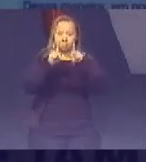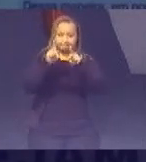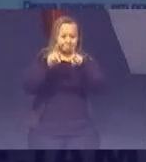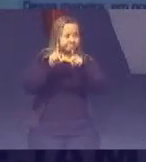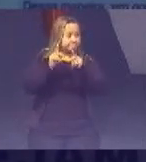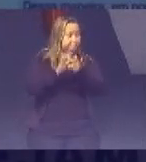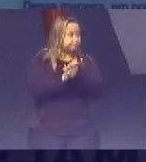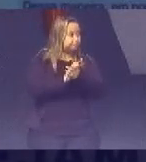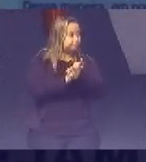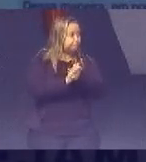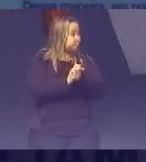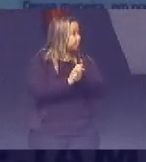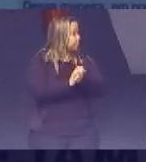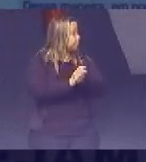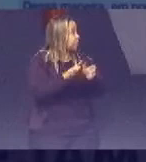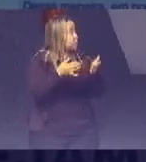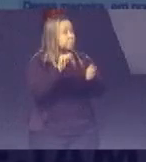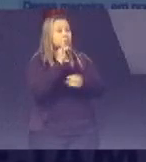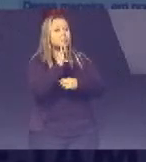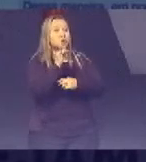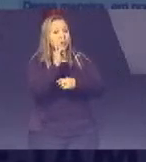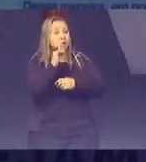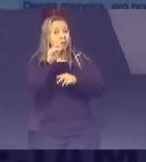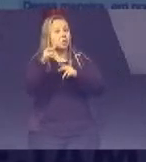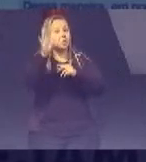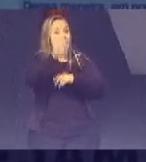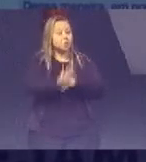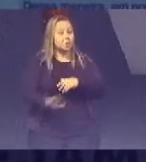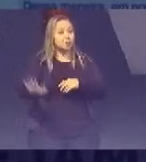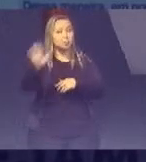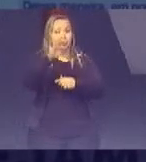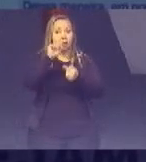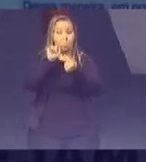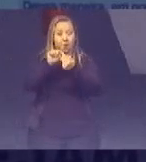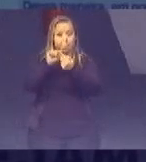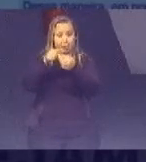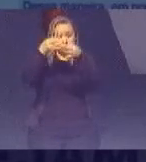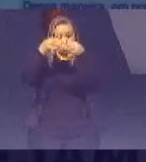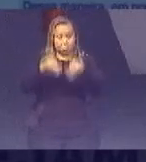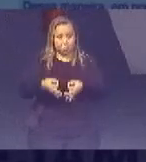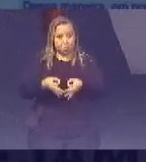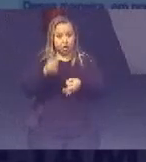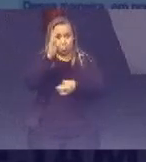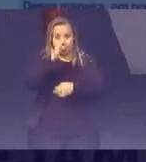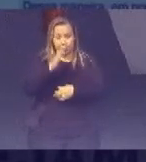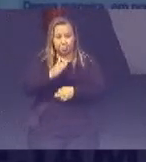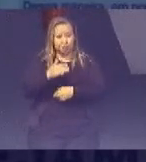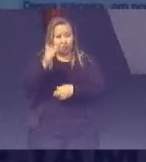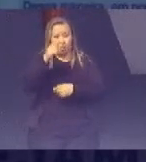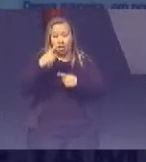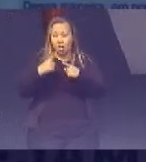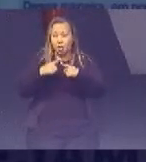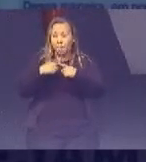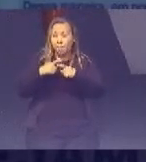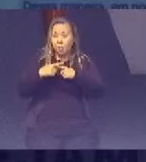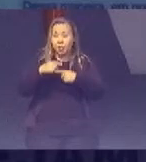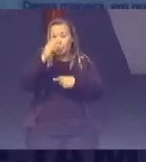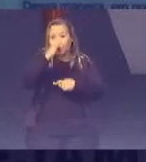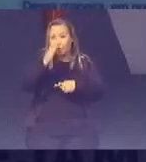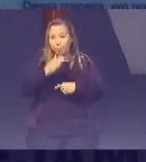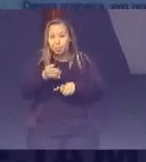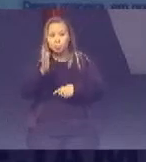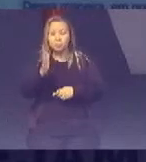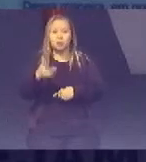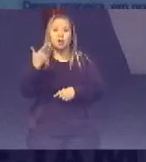Então esse É um exemplo De uma nacionalização De uma meta Que foi adequada Porque o Brasil Praticamente Já tinha